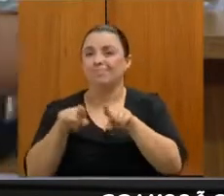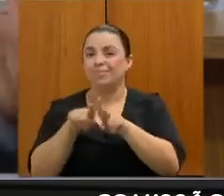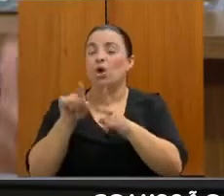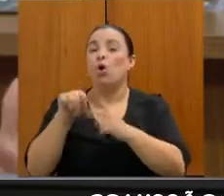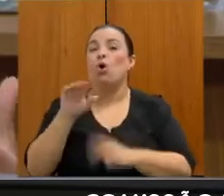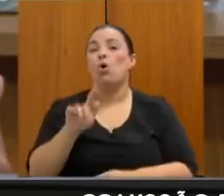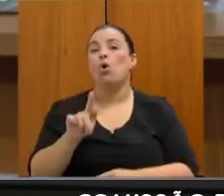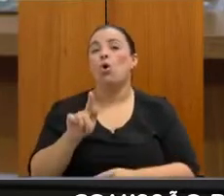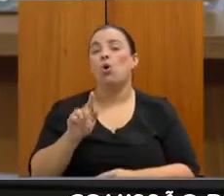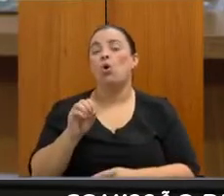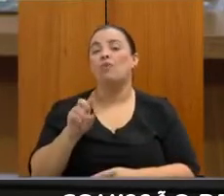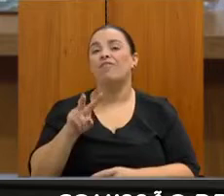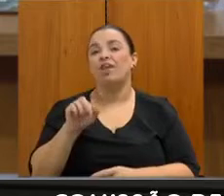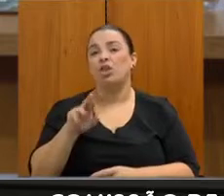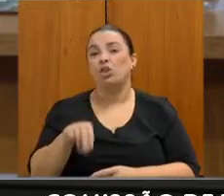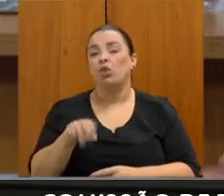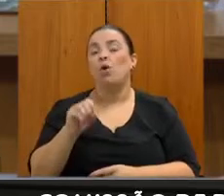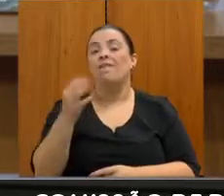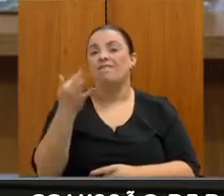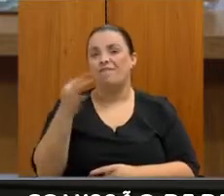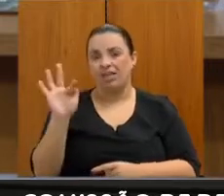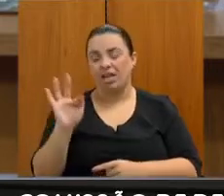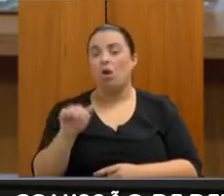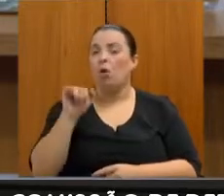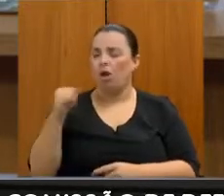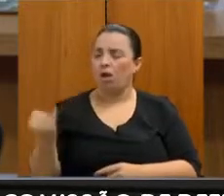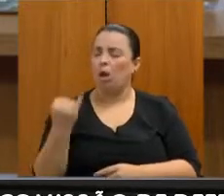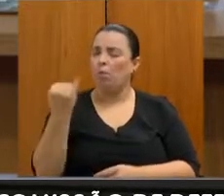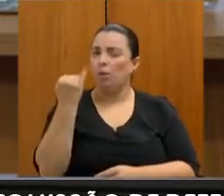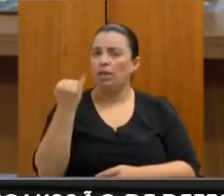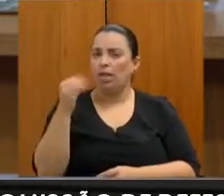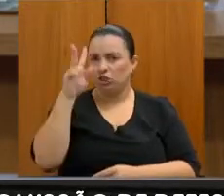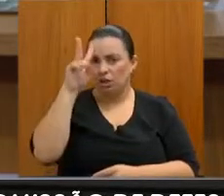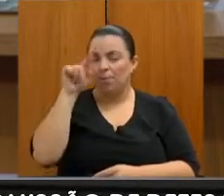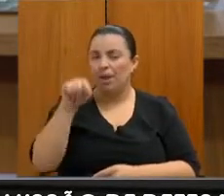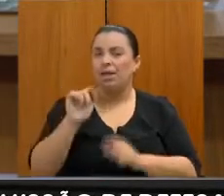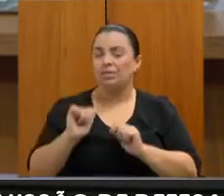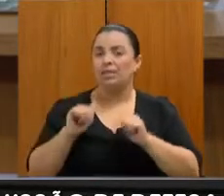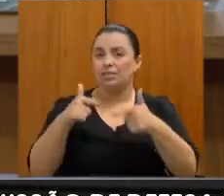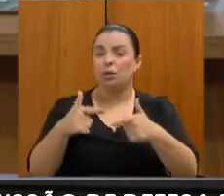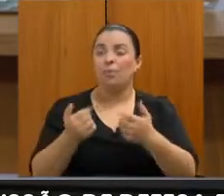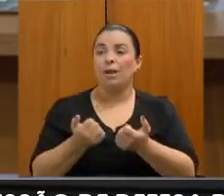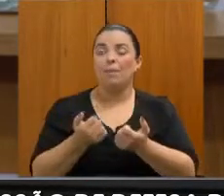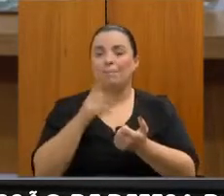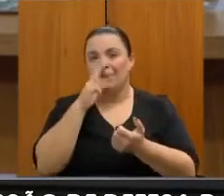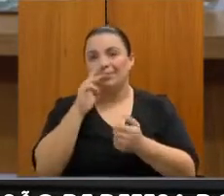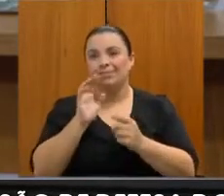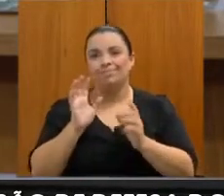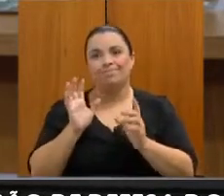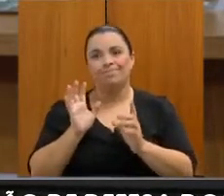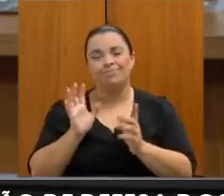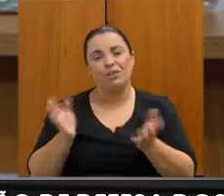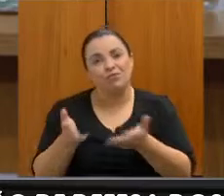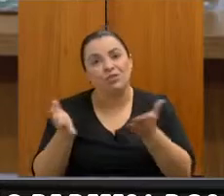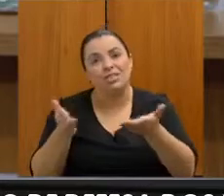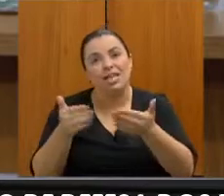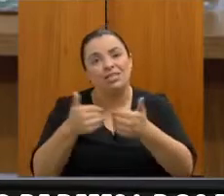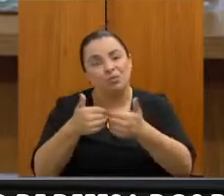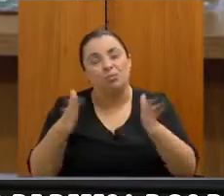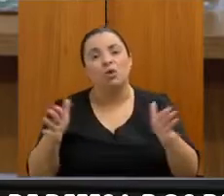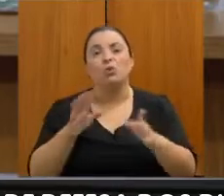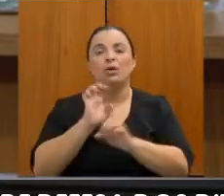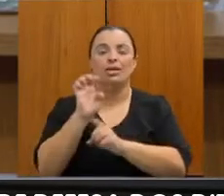para a gente também relembrar a importância desse tipo de ação, para a gente trazer essa abertura dentro das empresas. Infelizmente, em